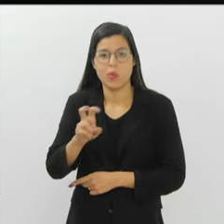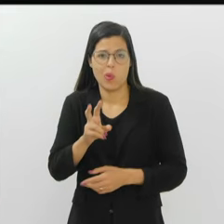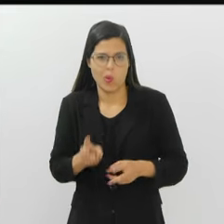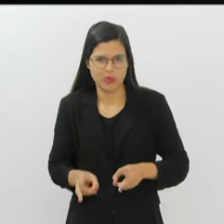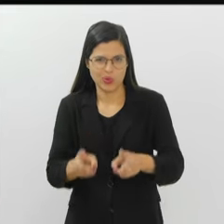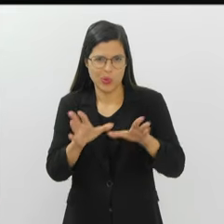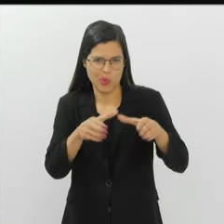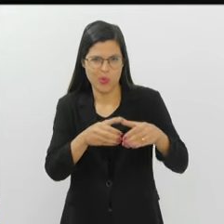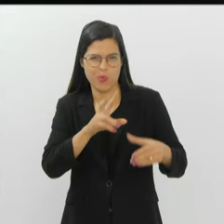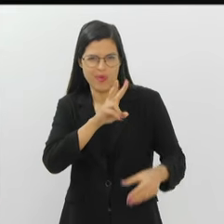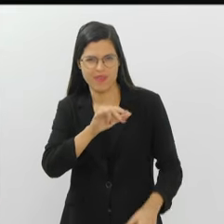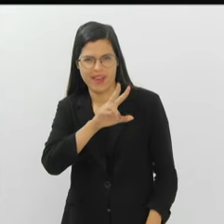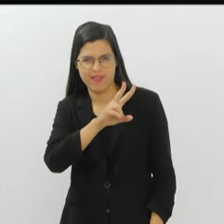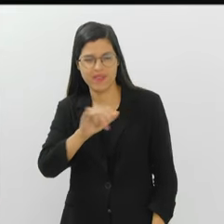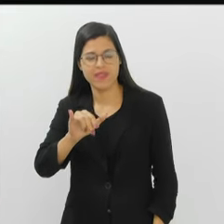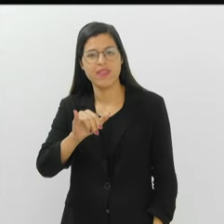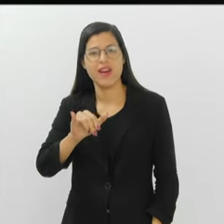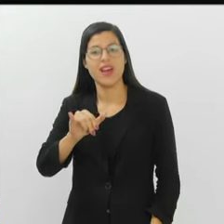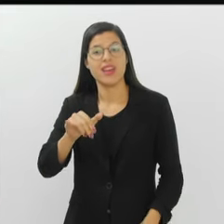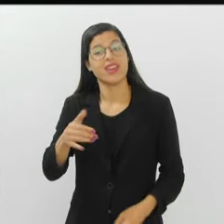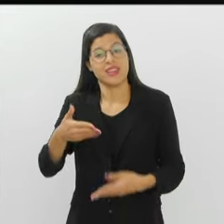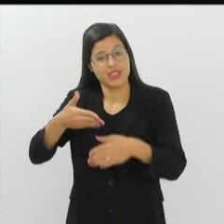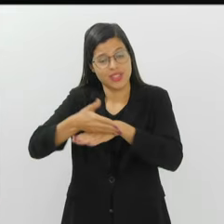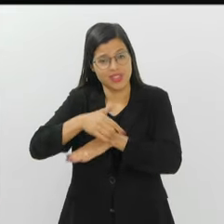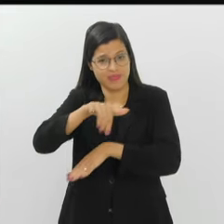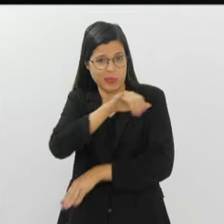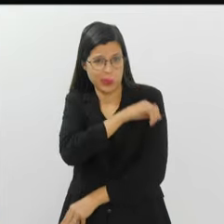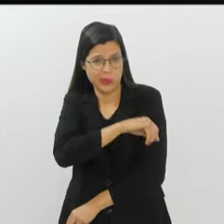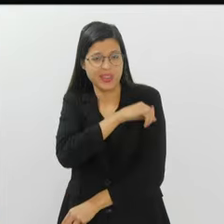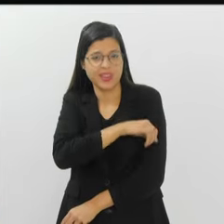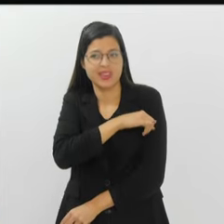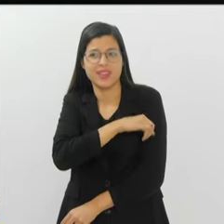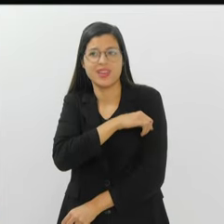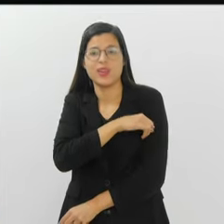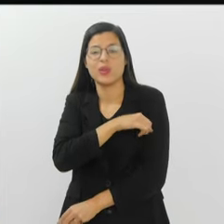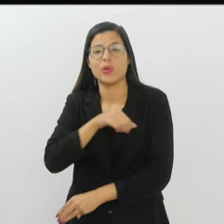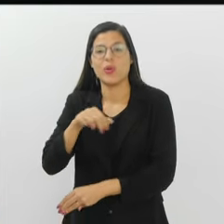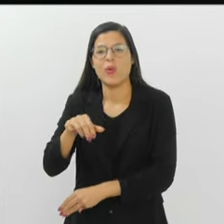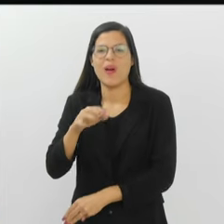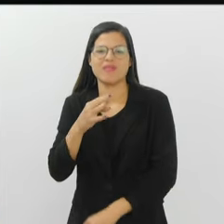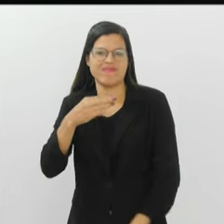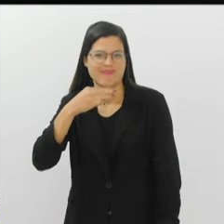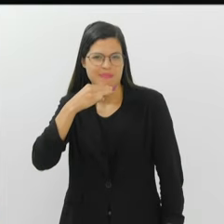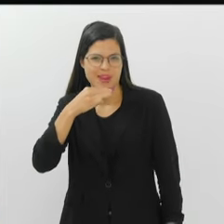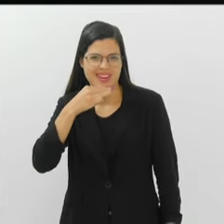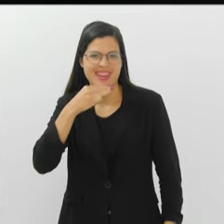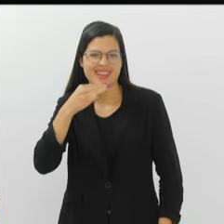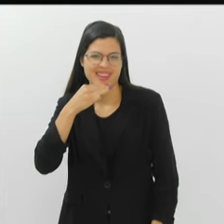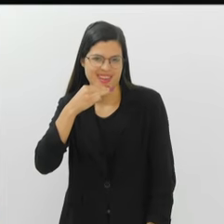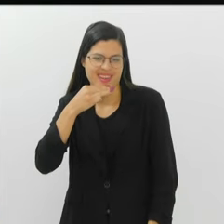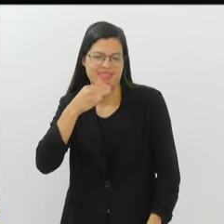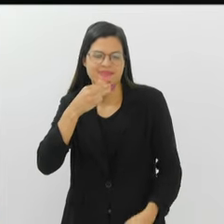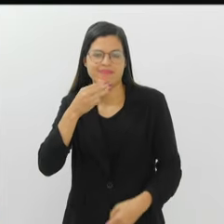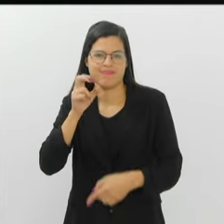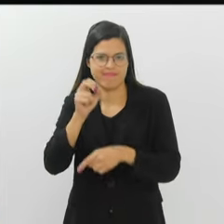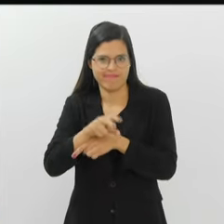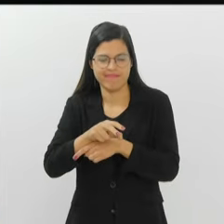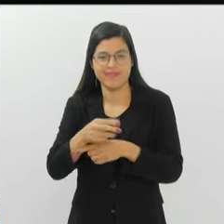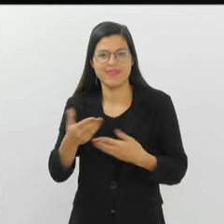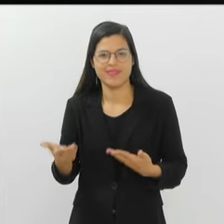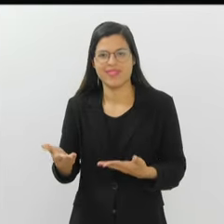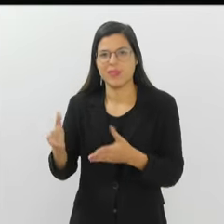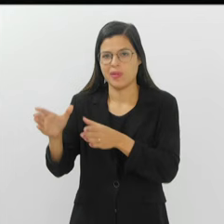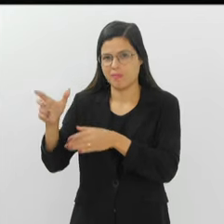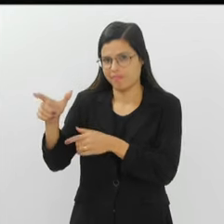na vai vai e chega a apoteosa do Carnaval Carioca, assumindo a verde-rosa mangueira. Com vocês,